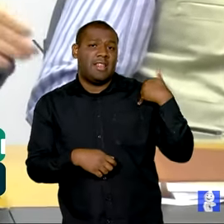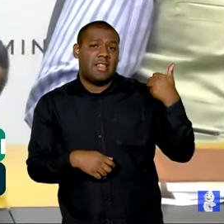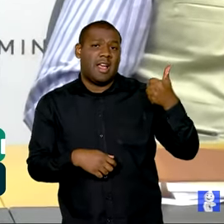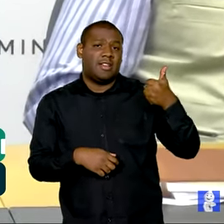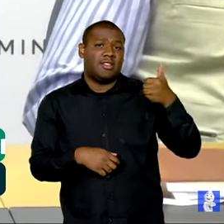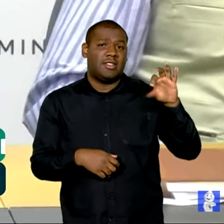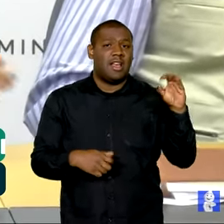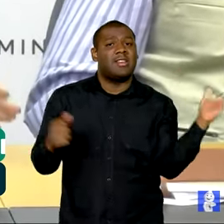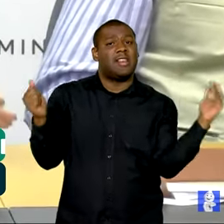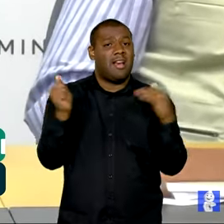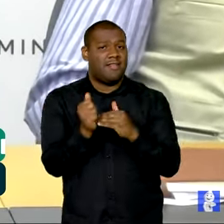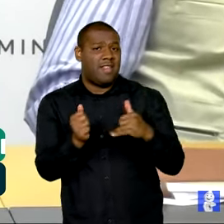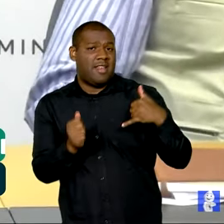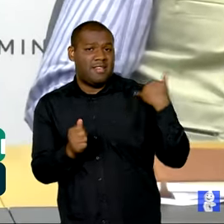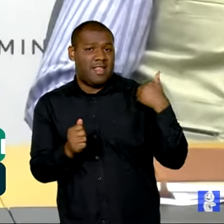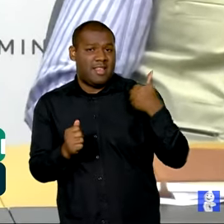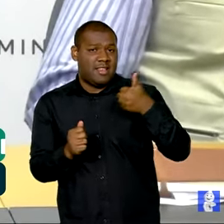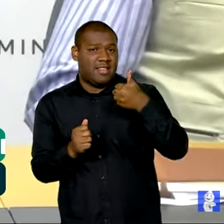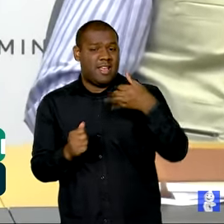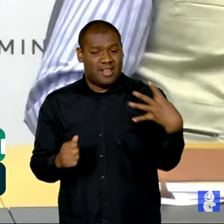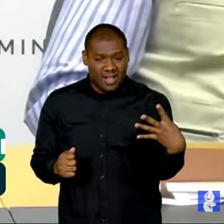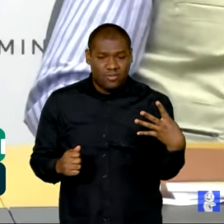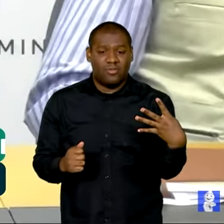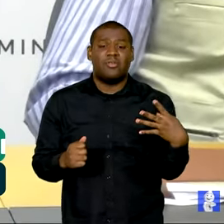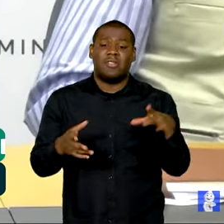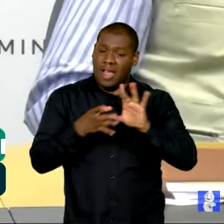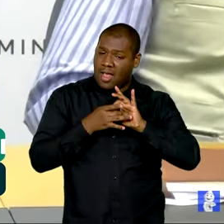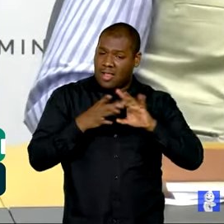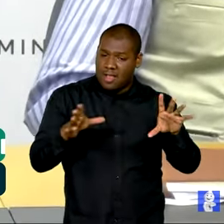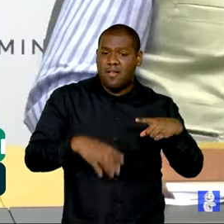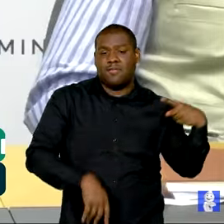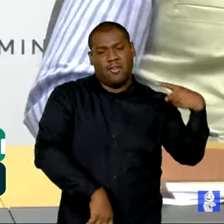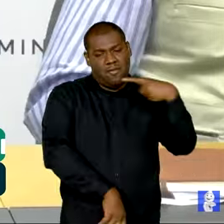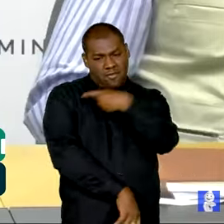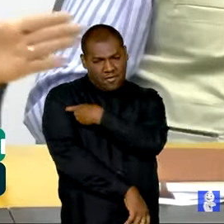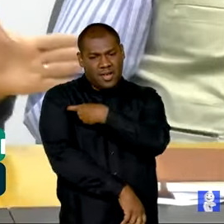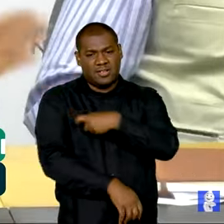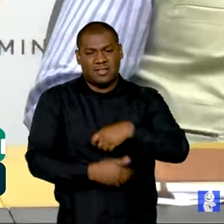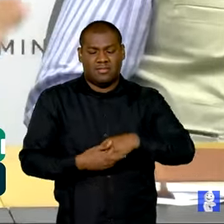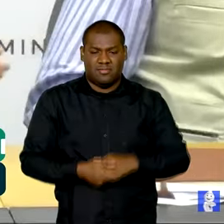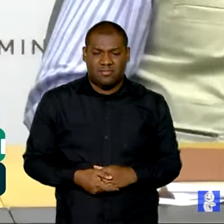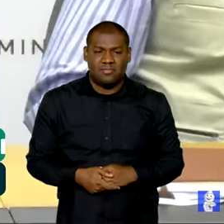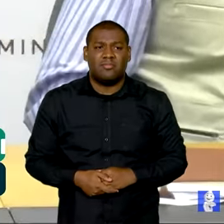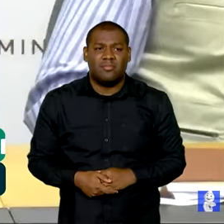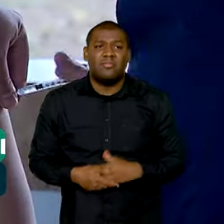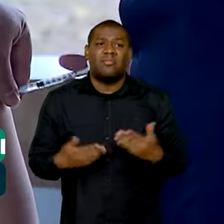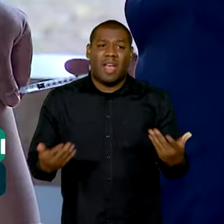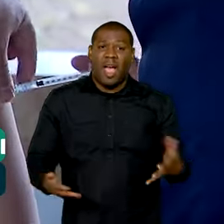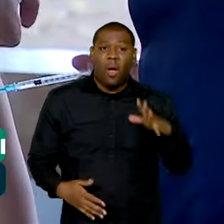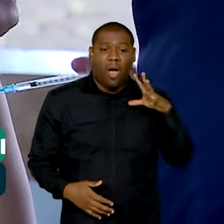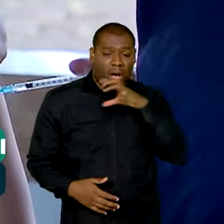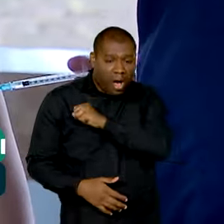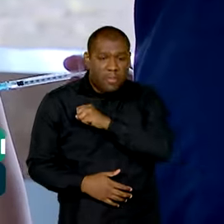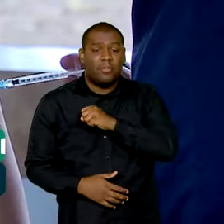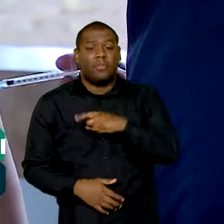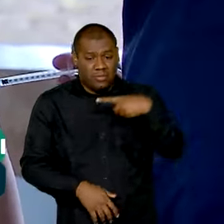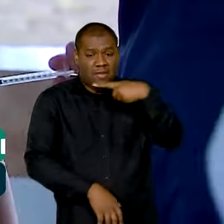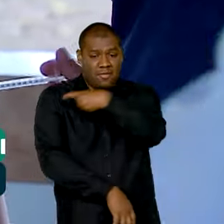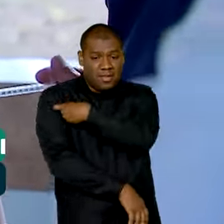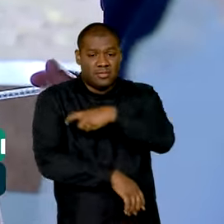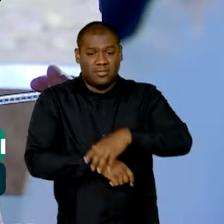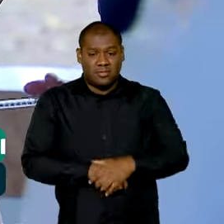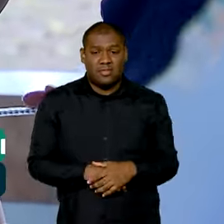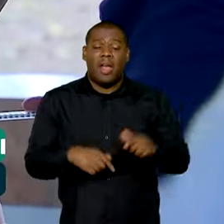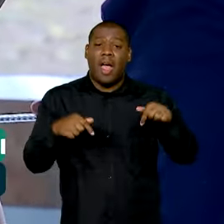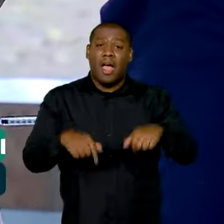14 e aí trabalhando para que se possa fazer 10 a 14 de uma vez só. O Brasil foi o primeiro